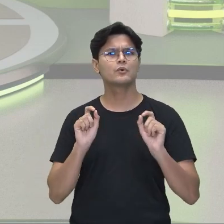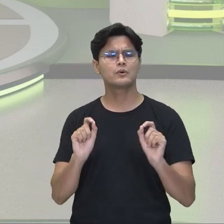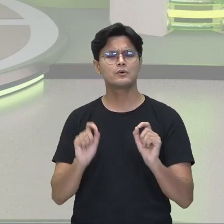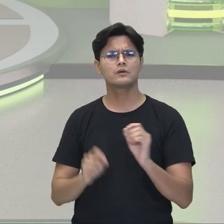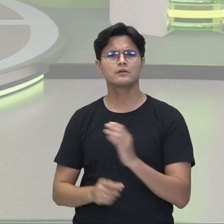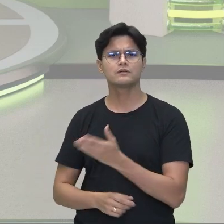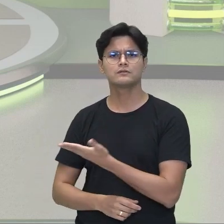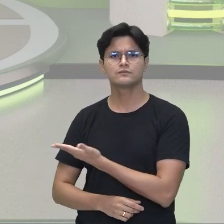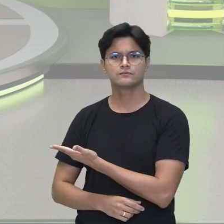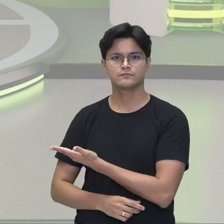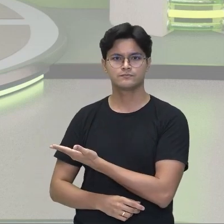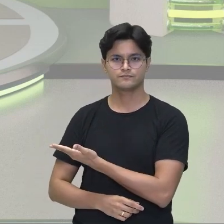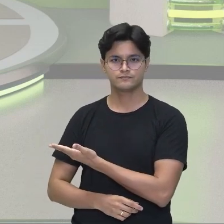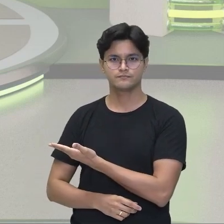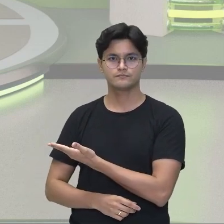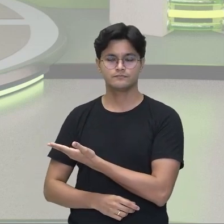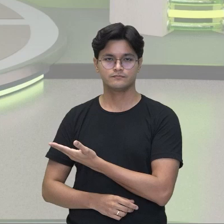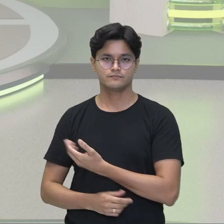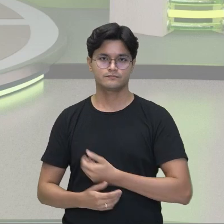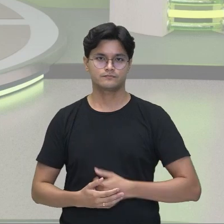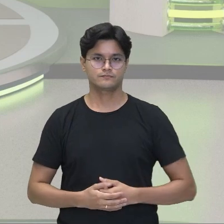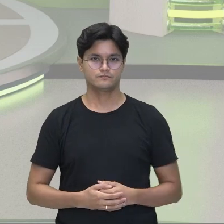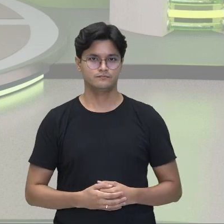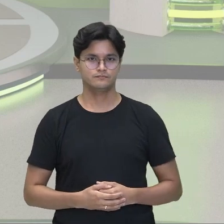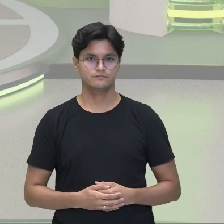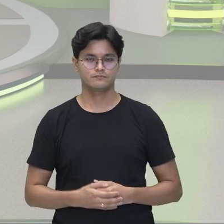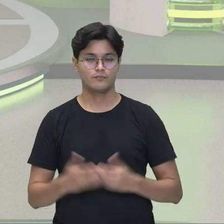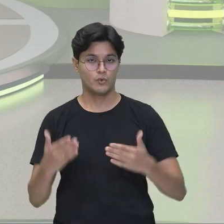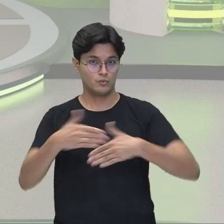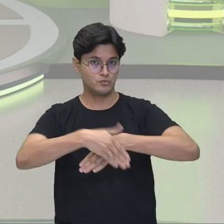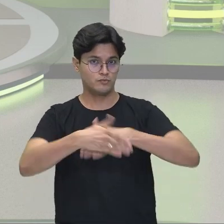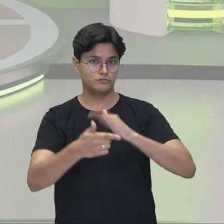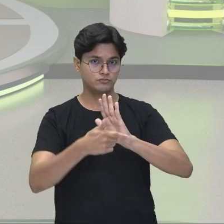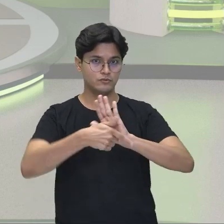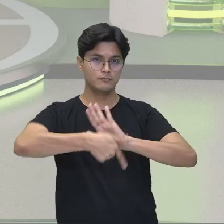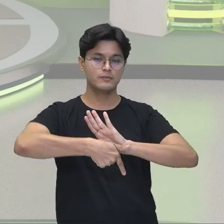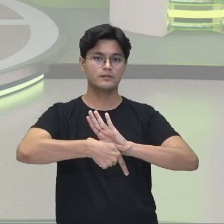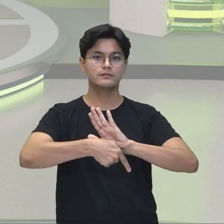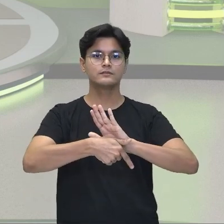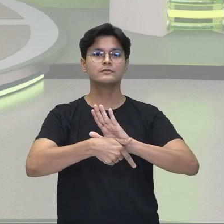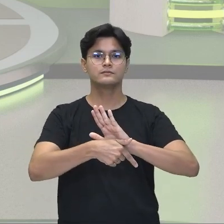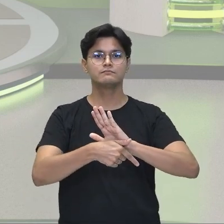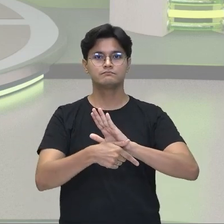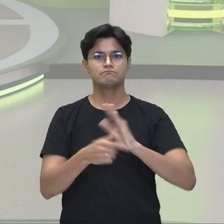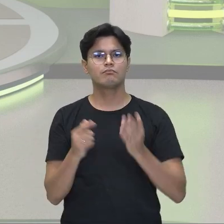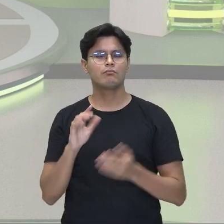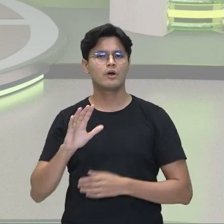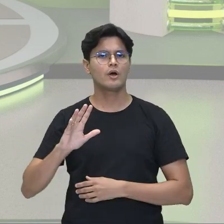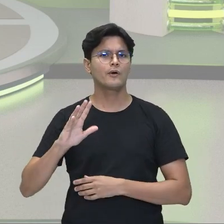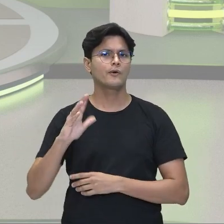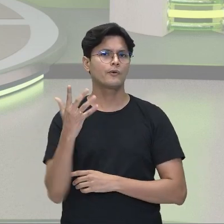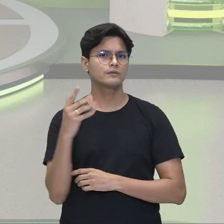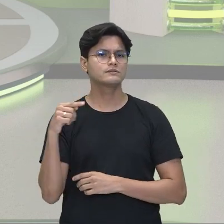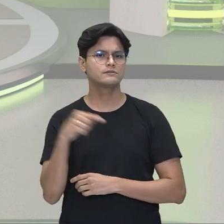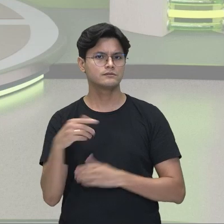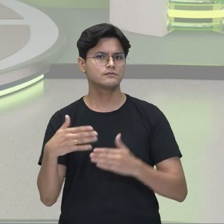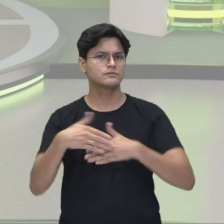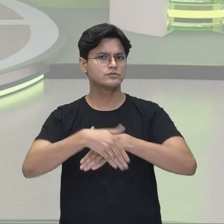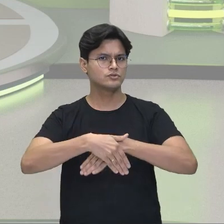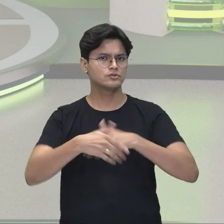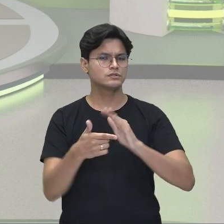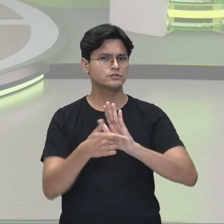professora? Olha, os isômeros geométricos, para que ocorra a